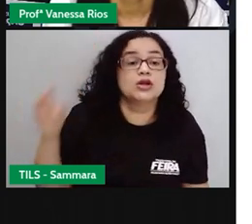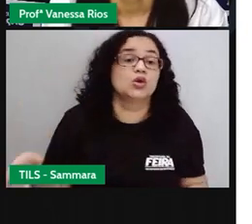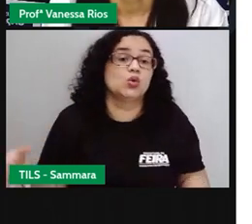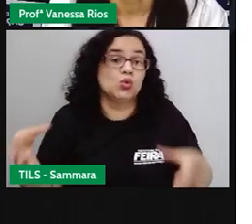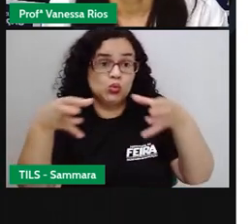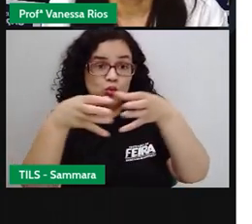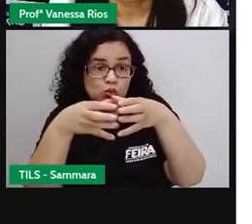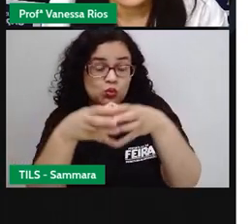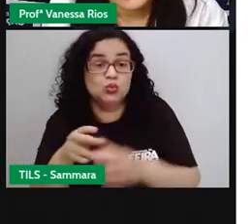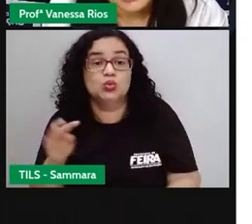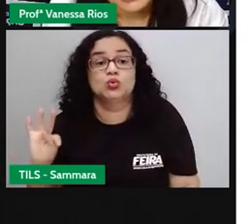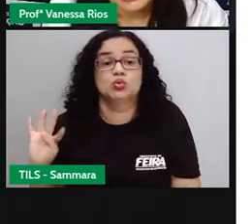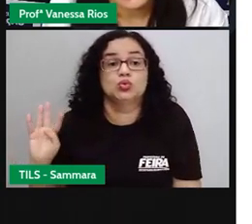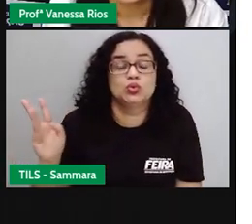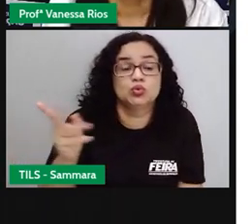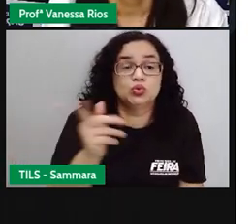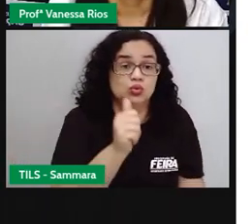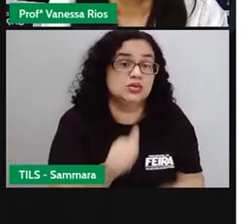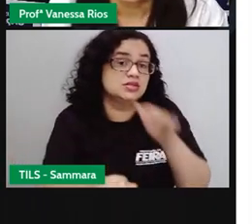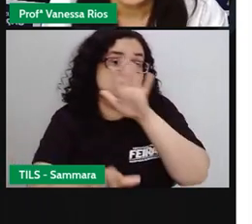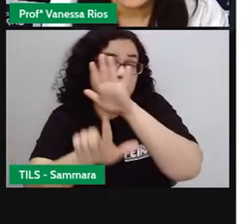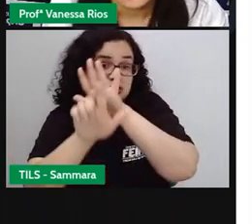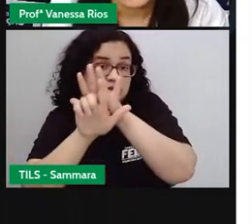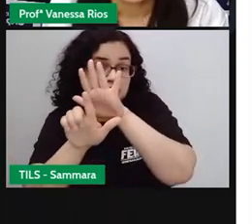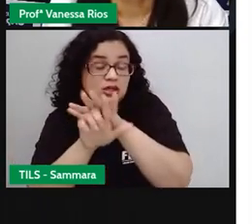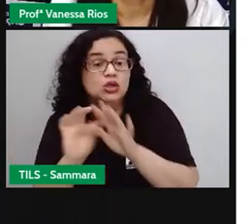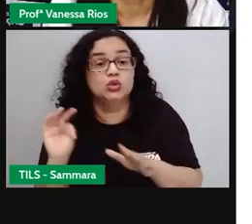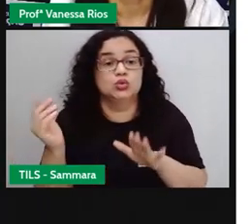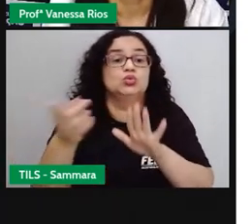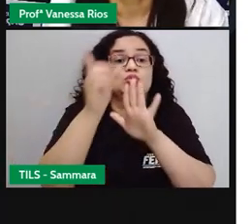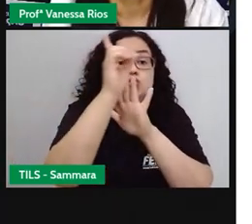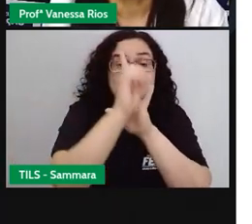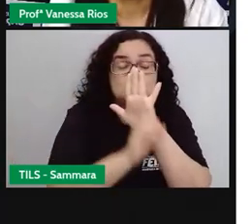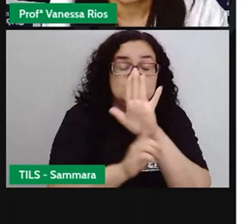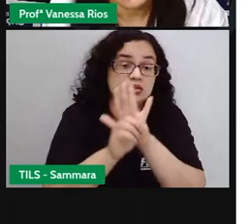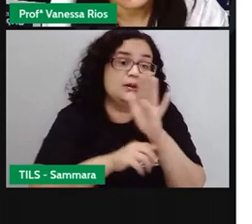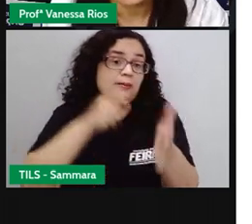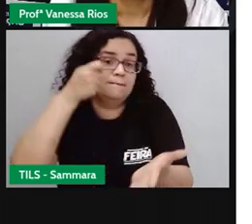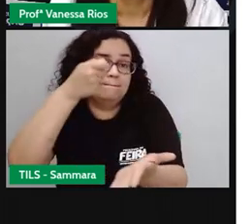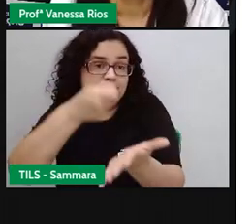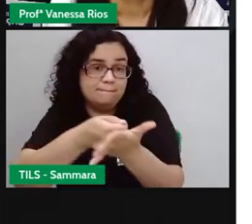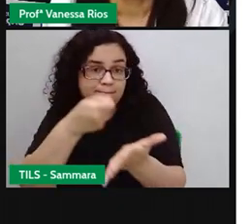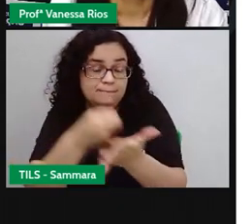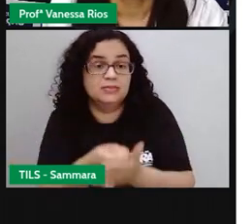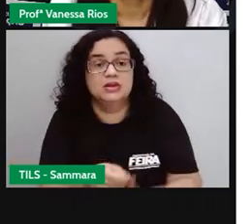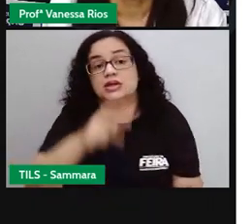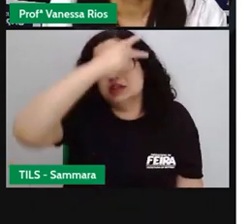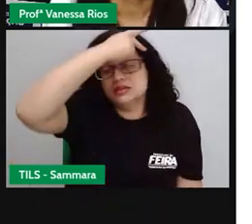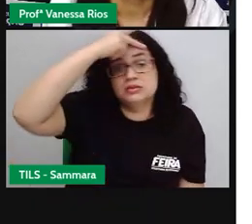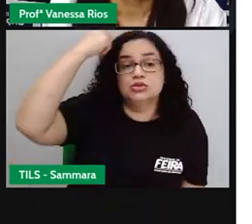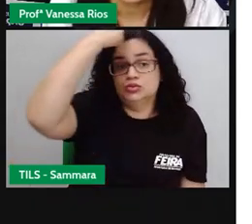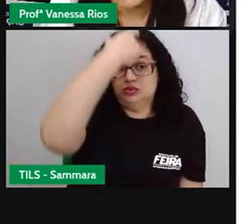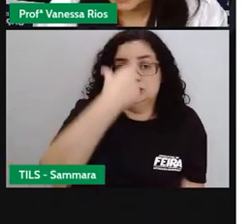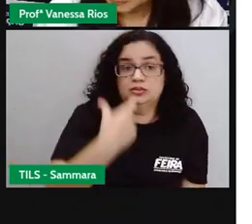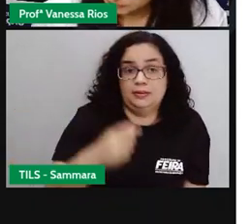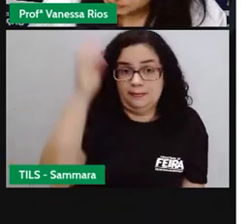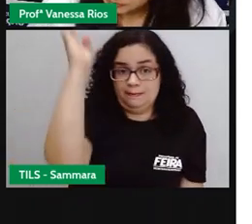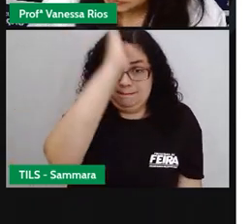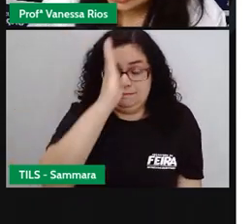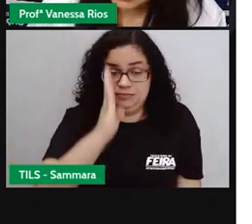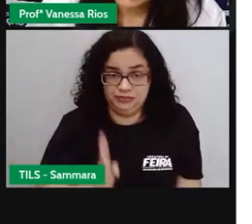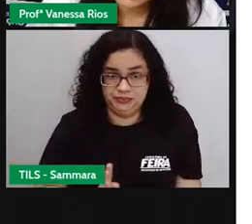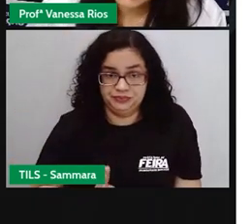conjunto de todas as leis, de todos os direitos e de todos os deveres dos cidadãos brasileiros.